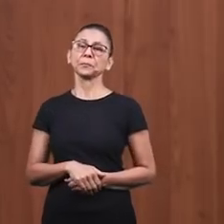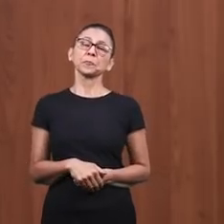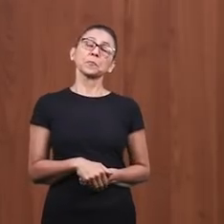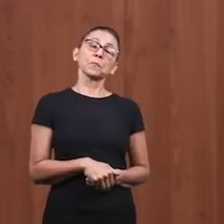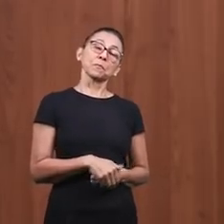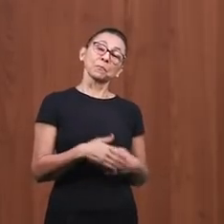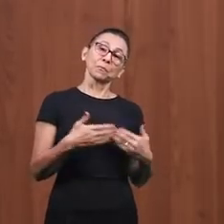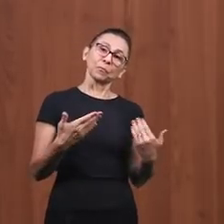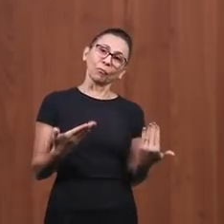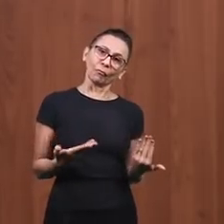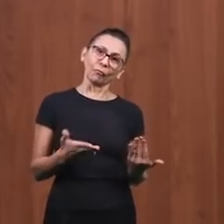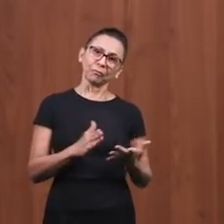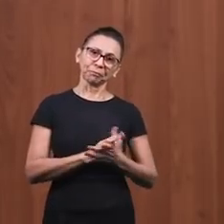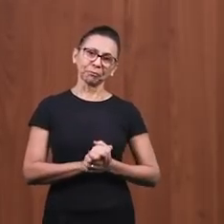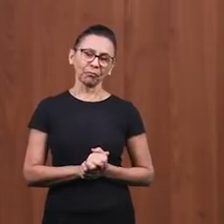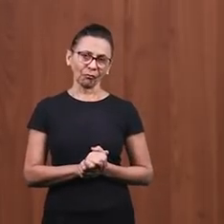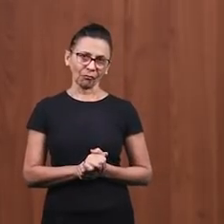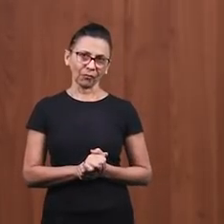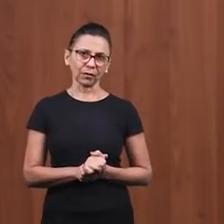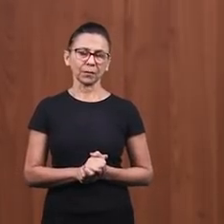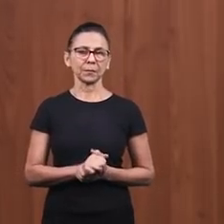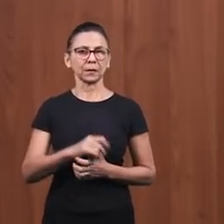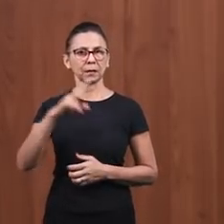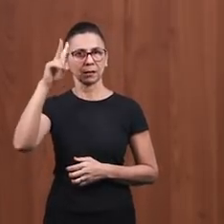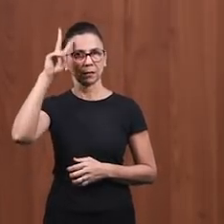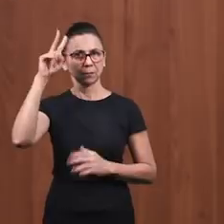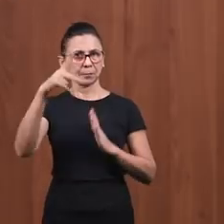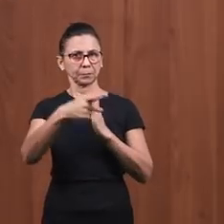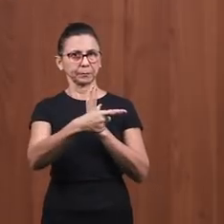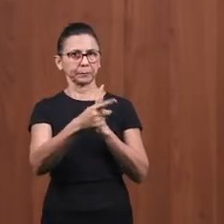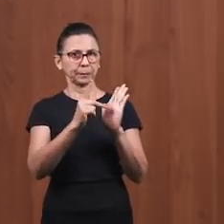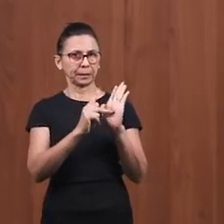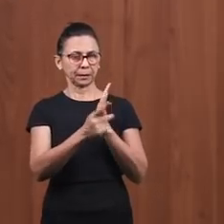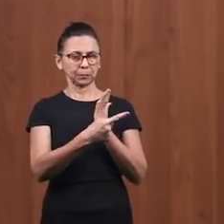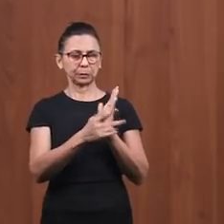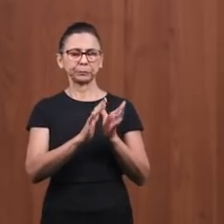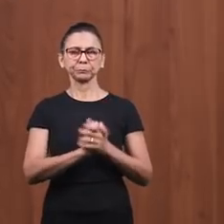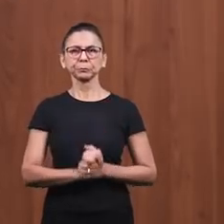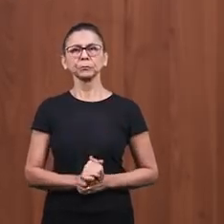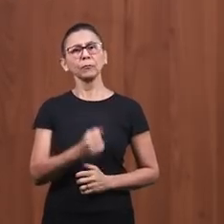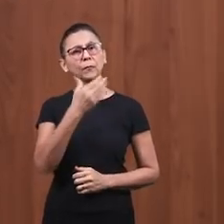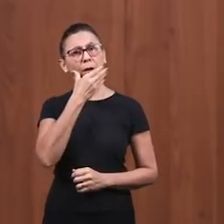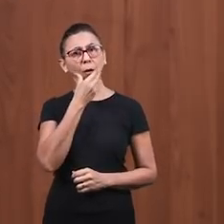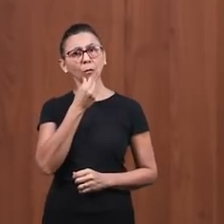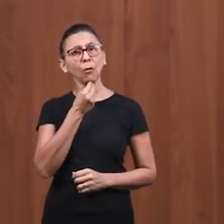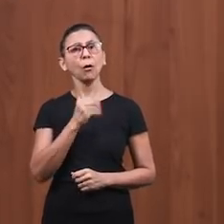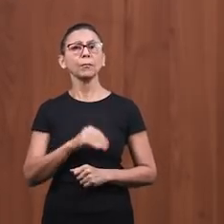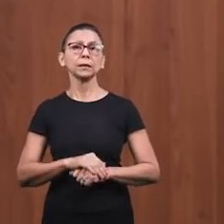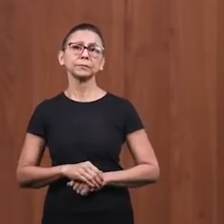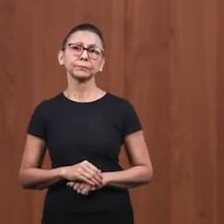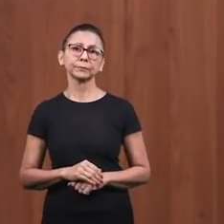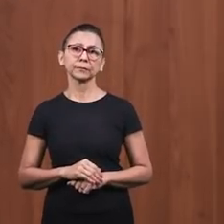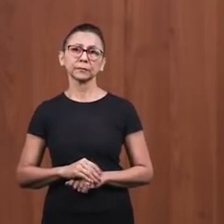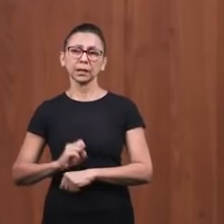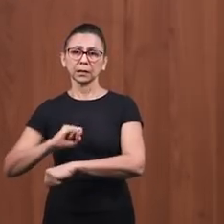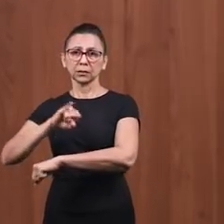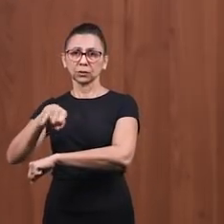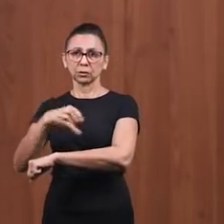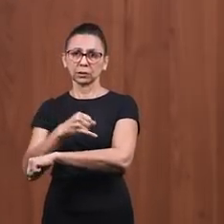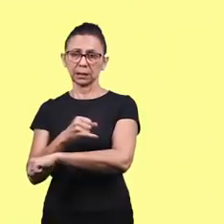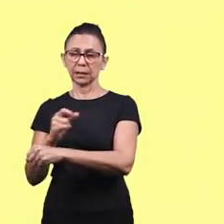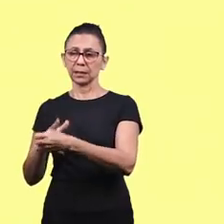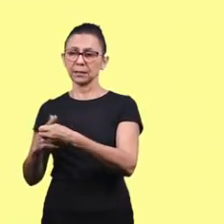certo homem ia de Jerusalém para Jericó e ele, no caminho,